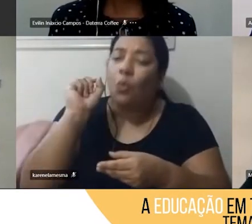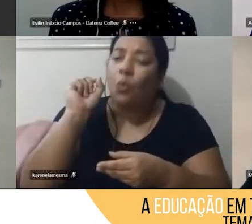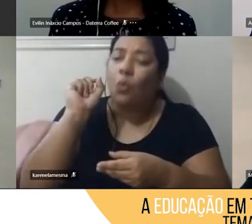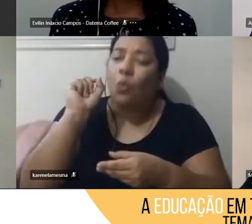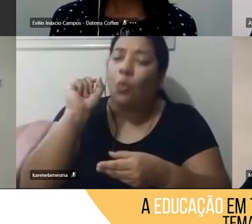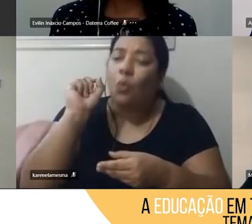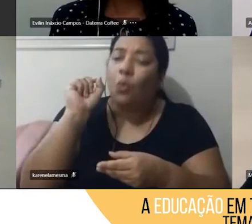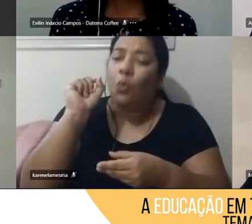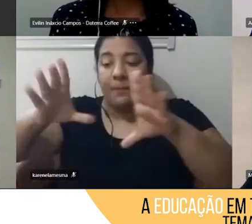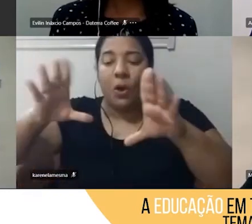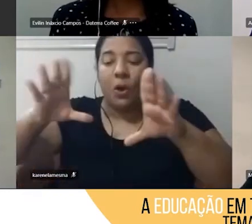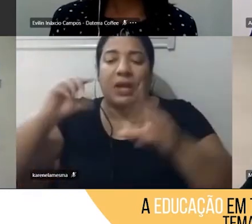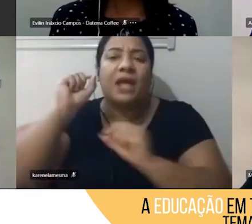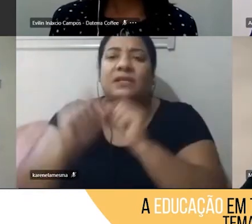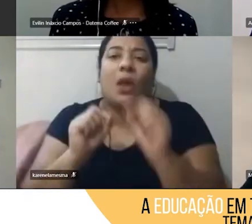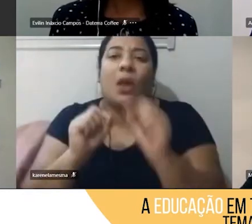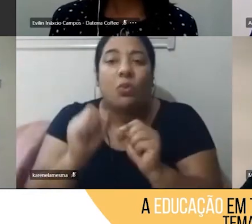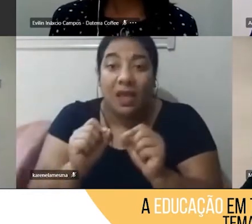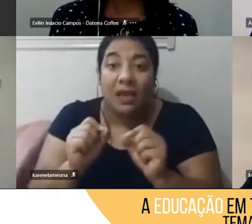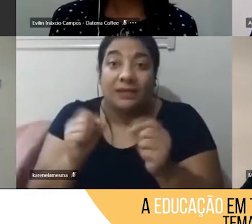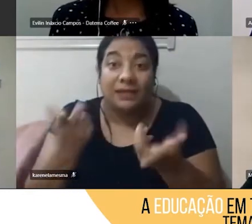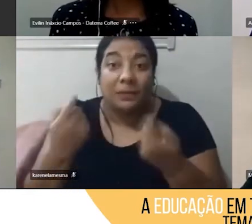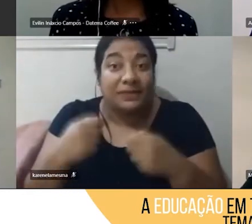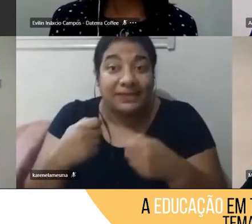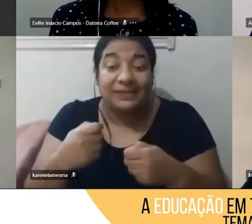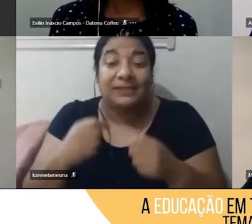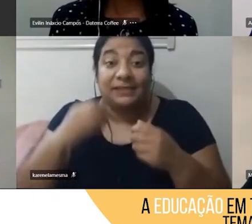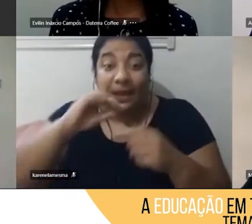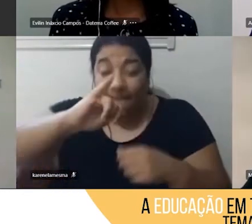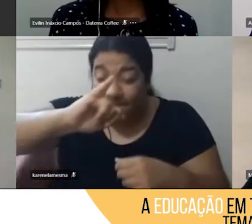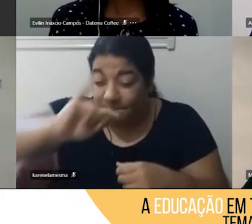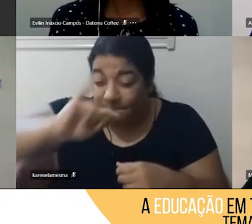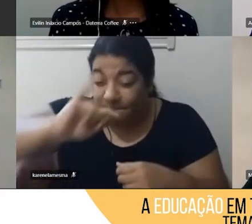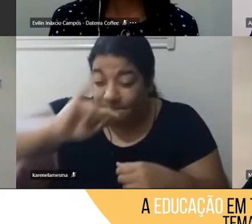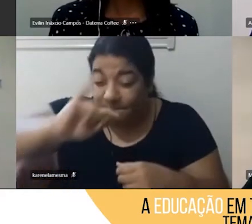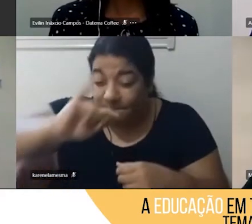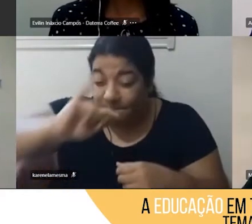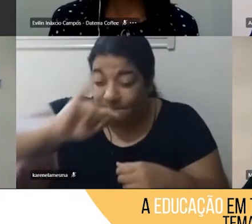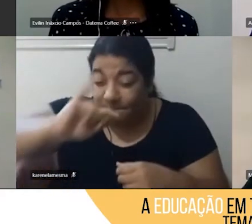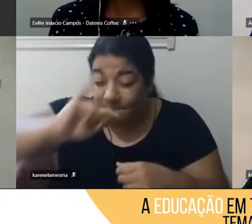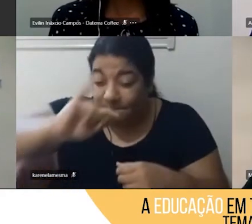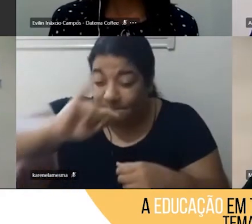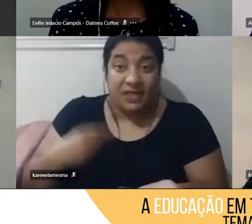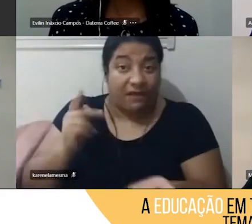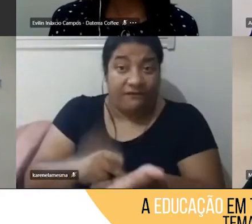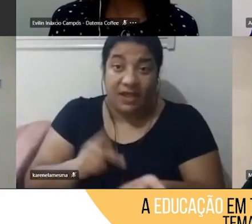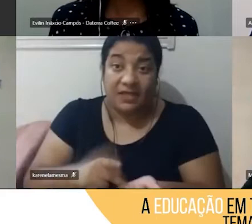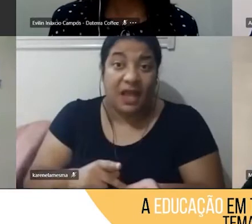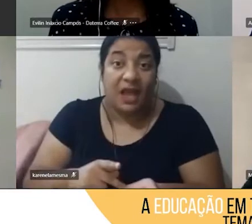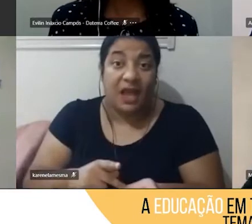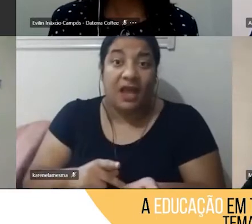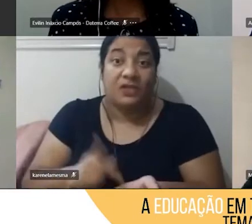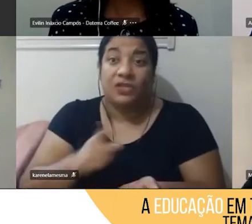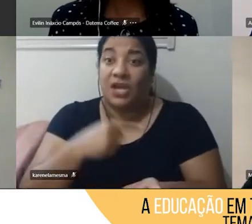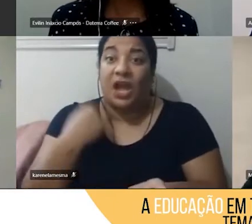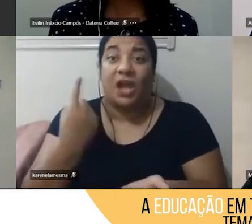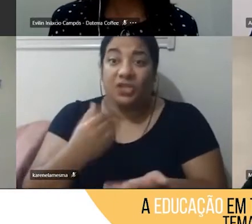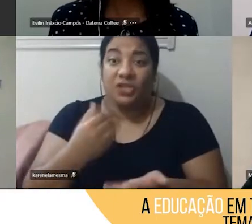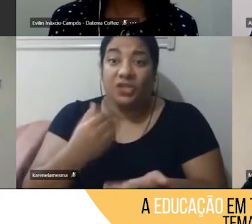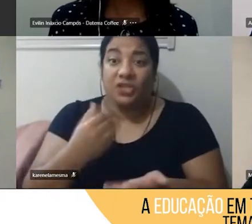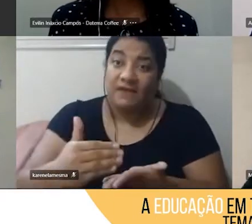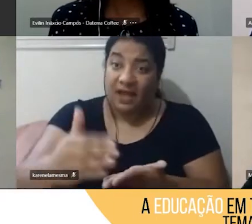oportunidade deles se desenvolverem para a vida real, porque é essa que é a vida real, a gente vai passar por isso lá na frente,